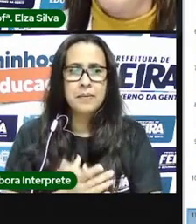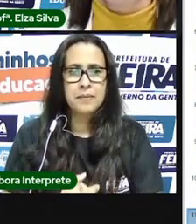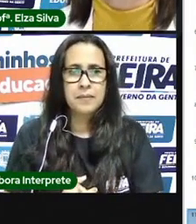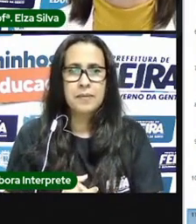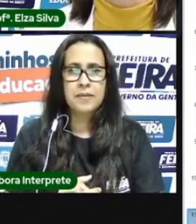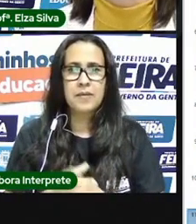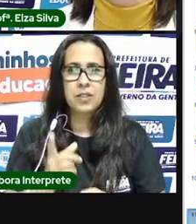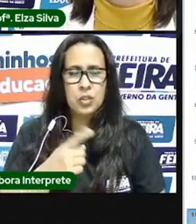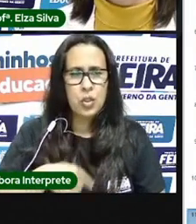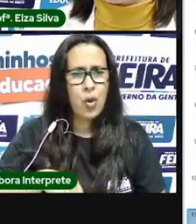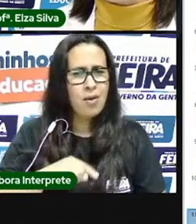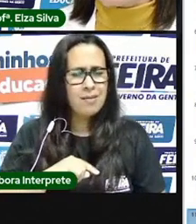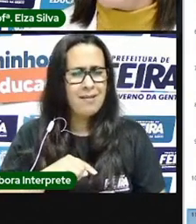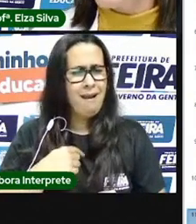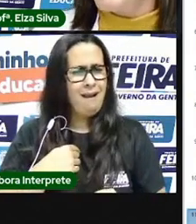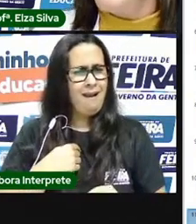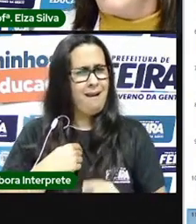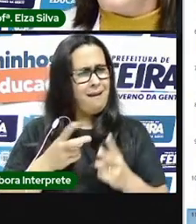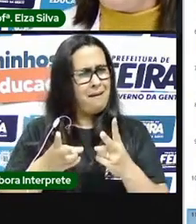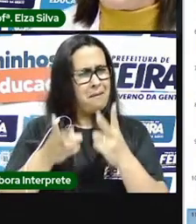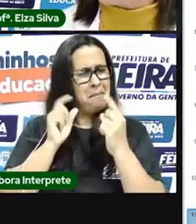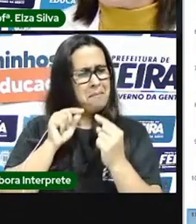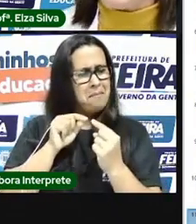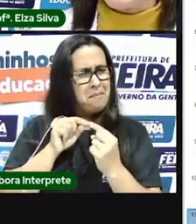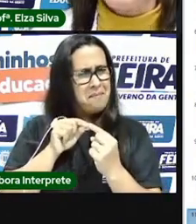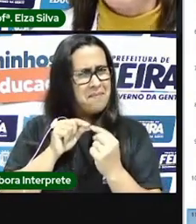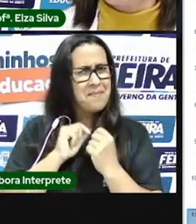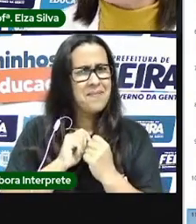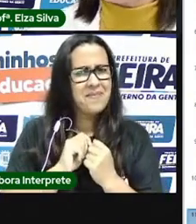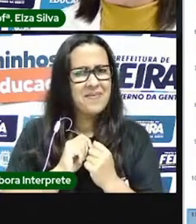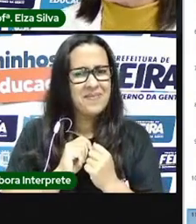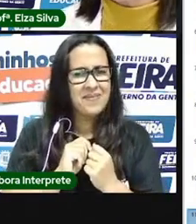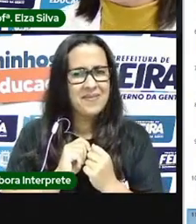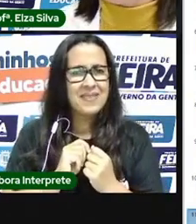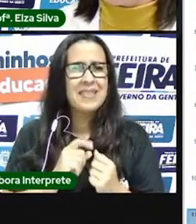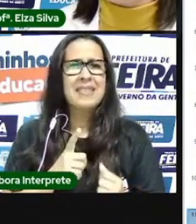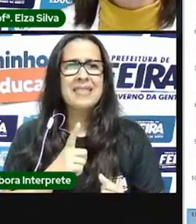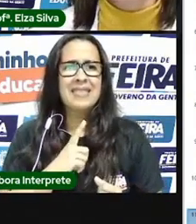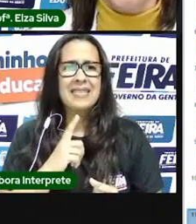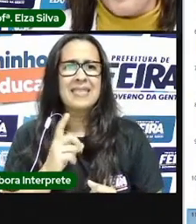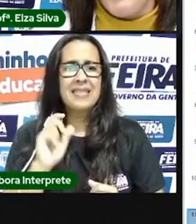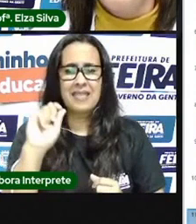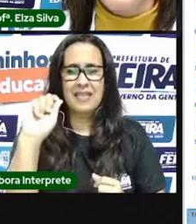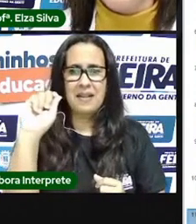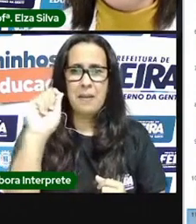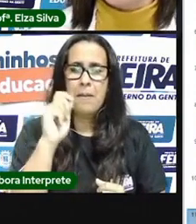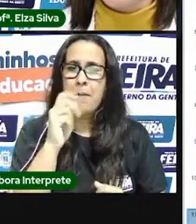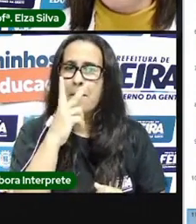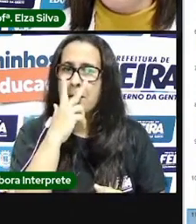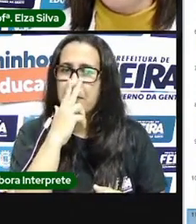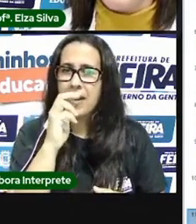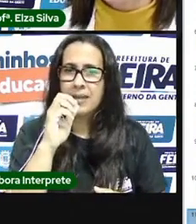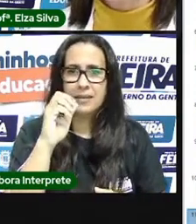mandacarô a imagem que parece uma laranja mas na verdade é o sol que